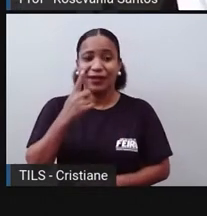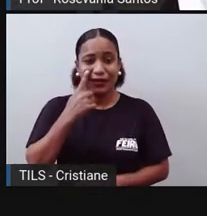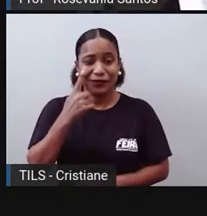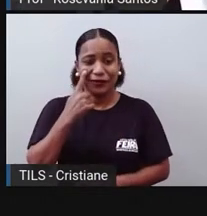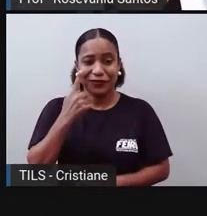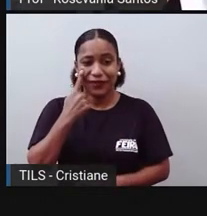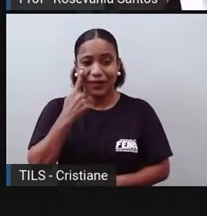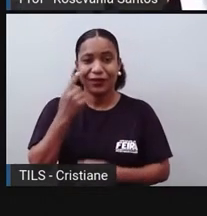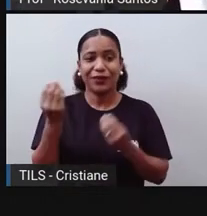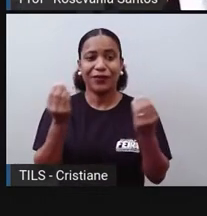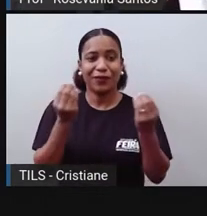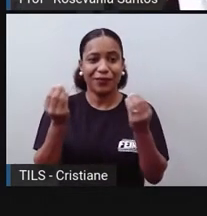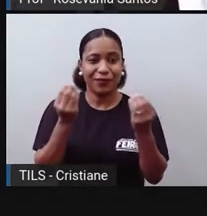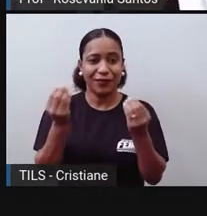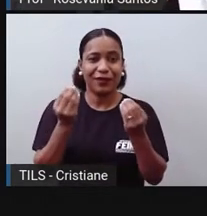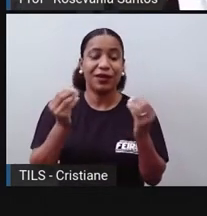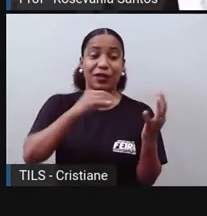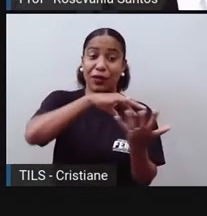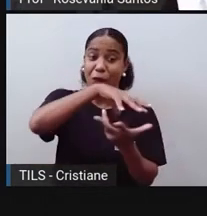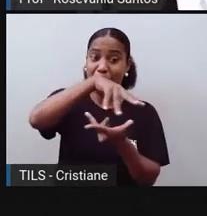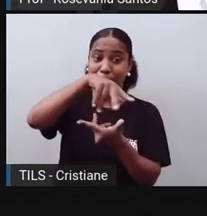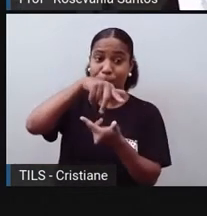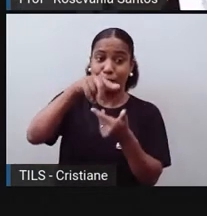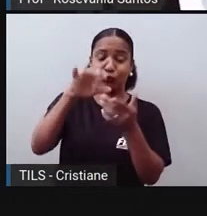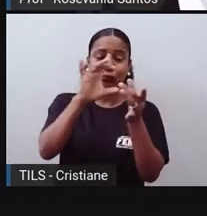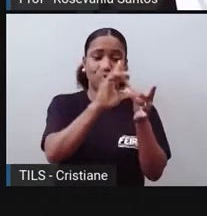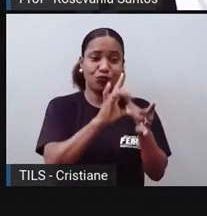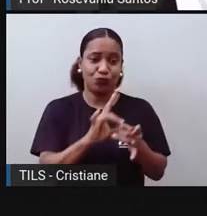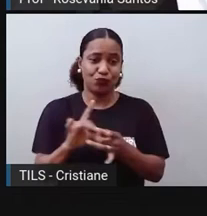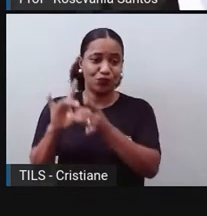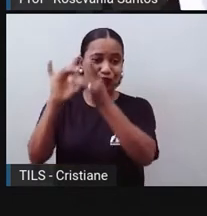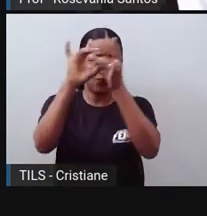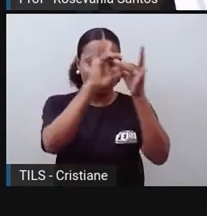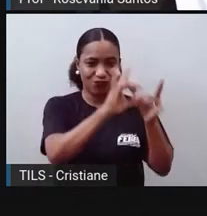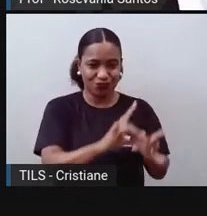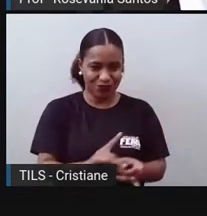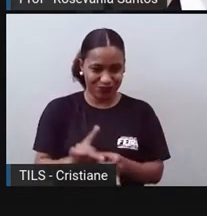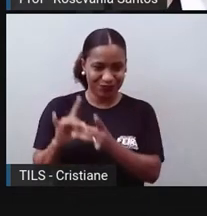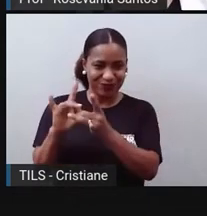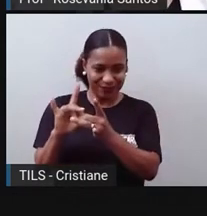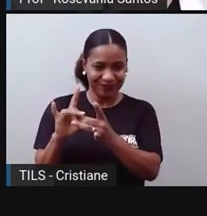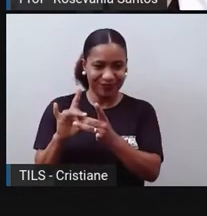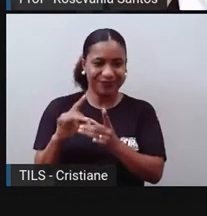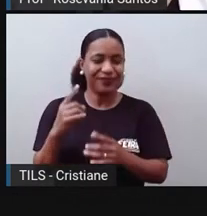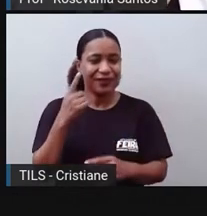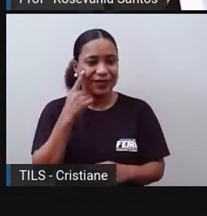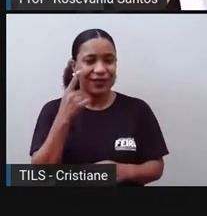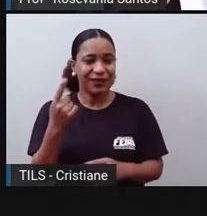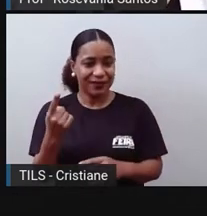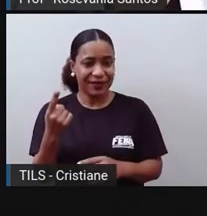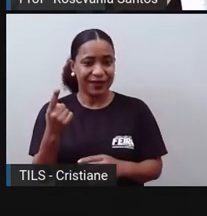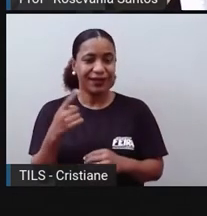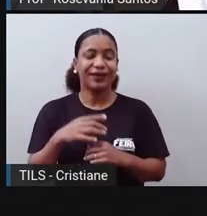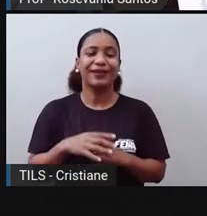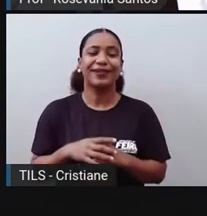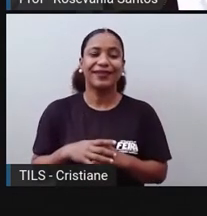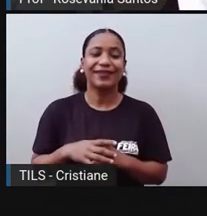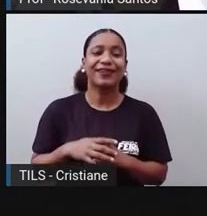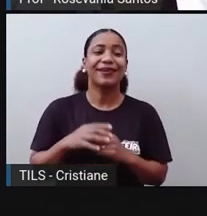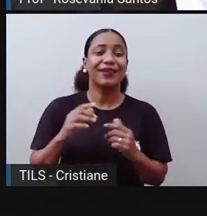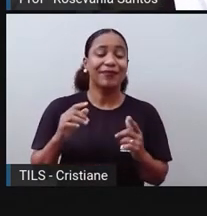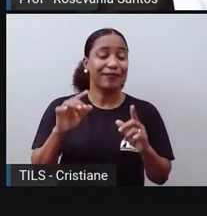nós colocamos aqui, né, várias coisas que chamam atenção, né, para esse fenômeno, mas de qualquer forma a globalização,